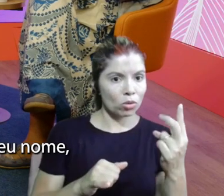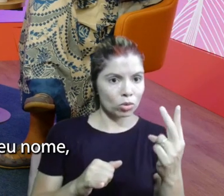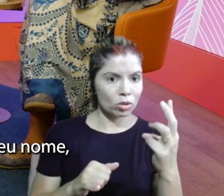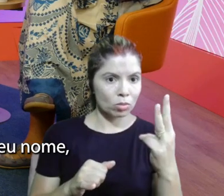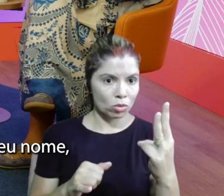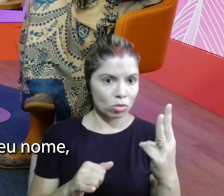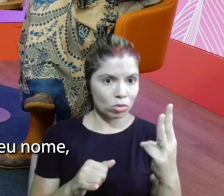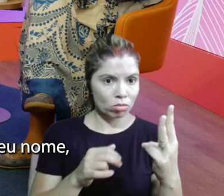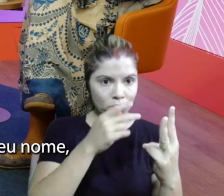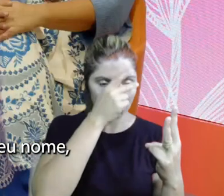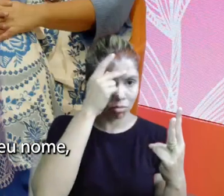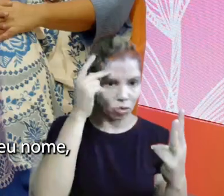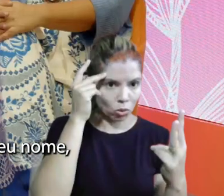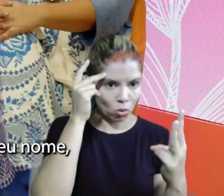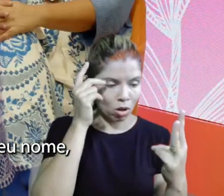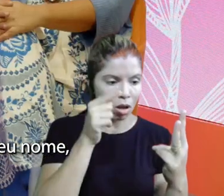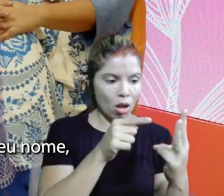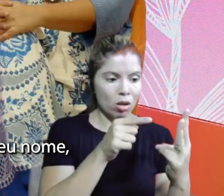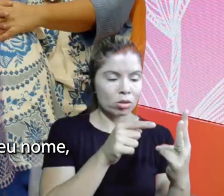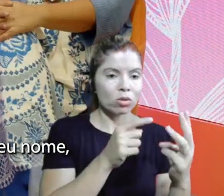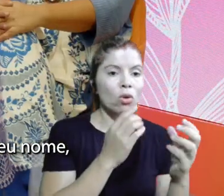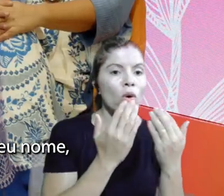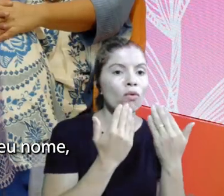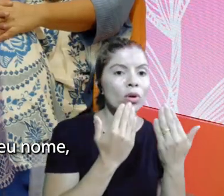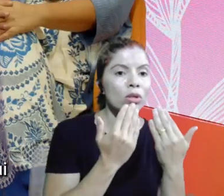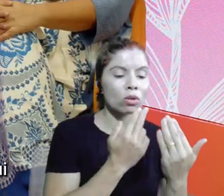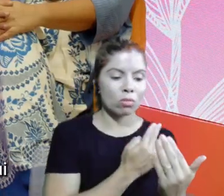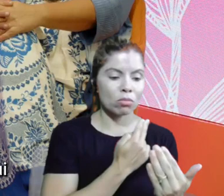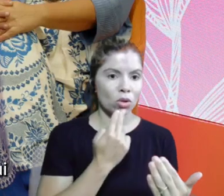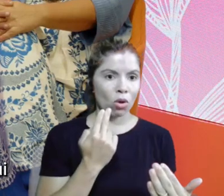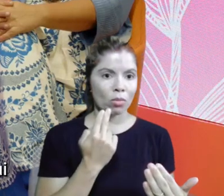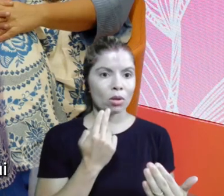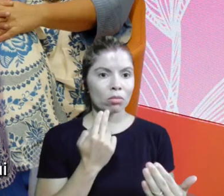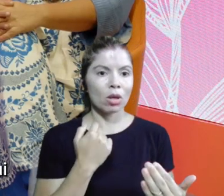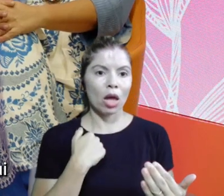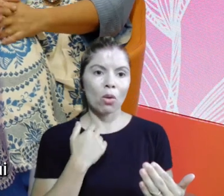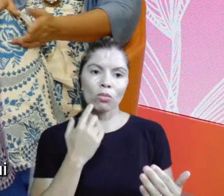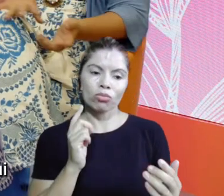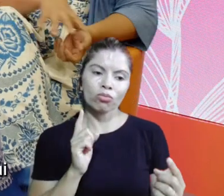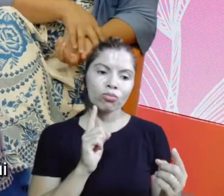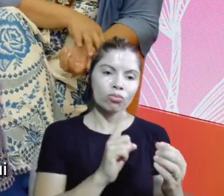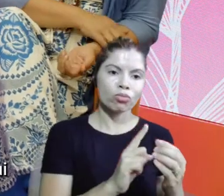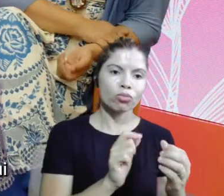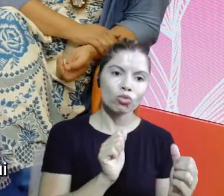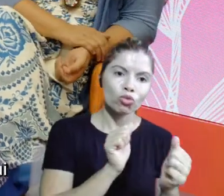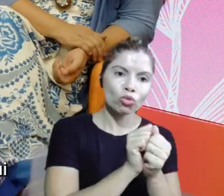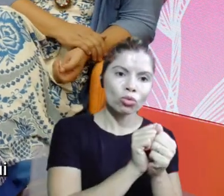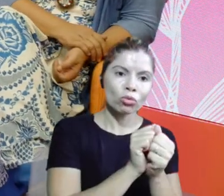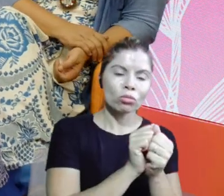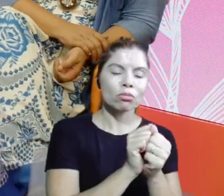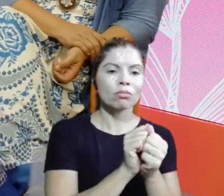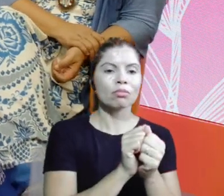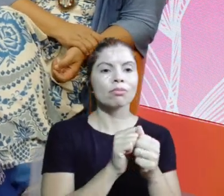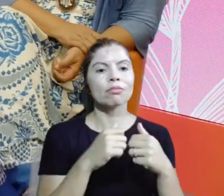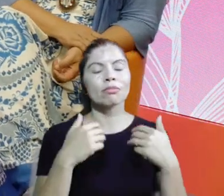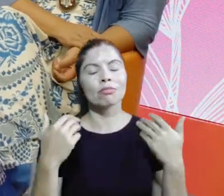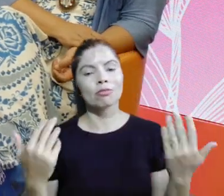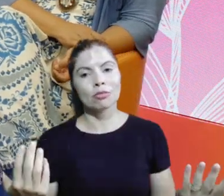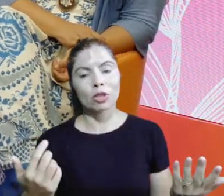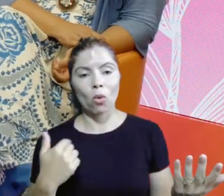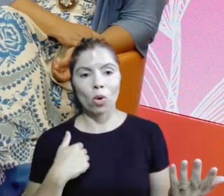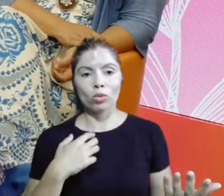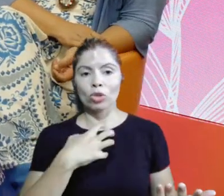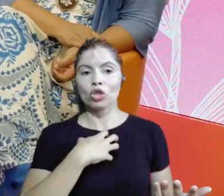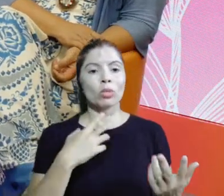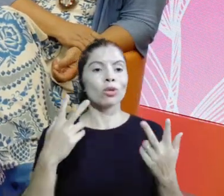onde uma ou duas pessoas estiverem em meu nome, lá eu estarei. E eu falei assim, então a gente tá aqui, foi Deus que